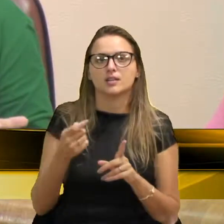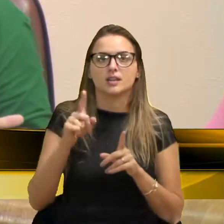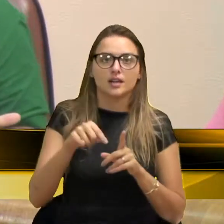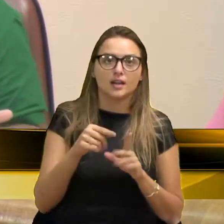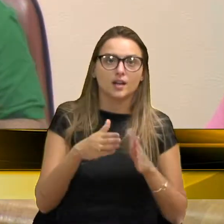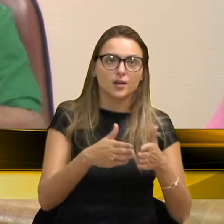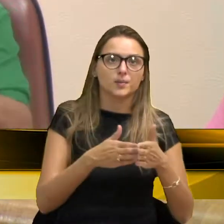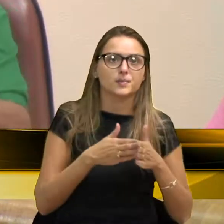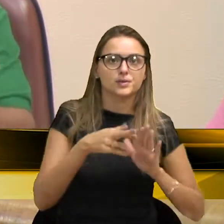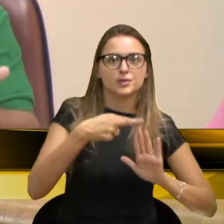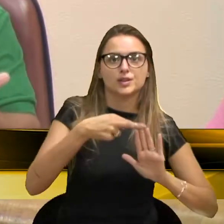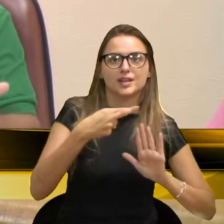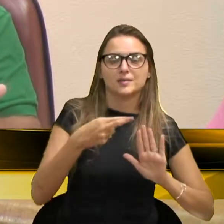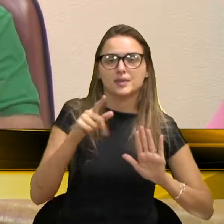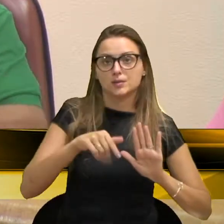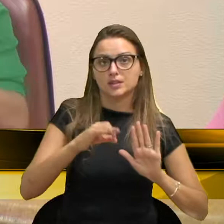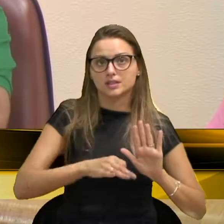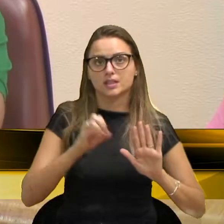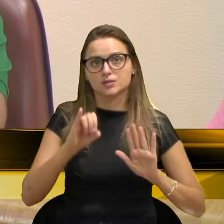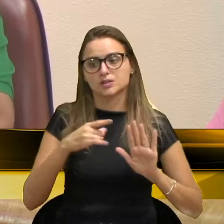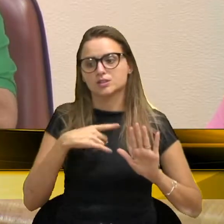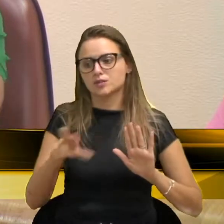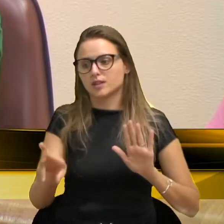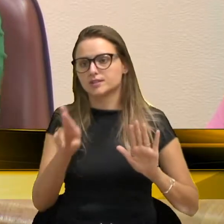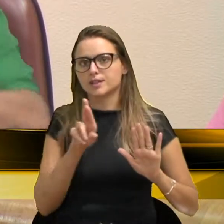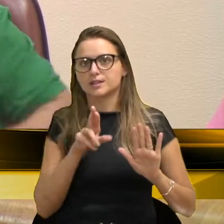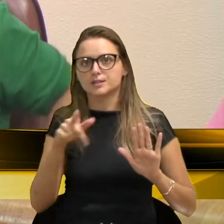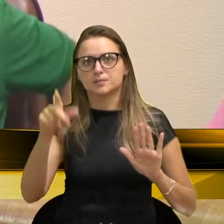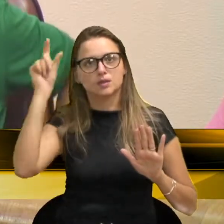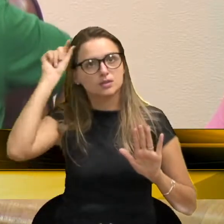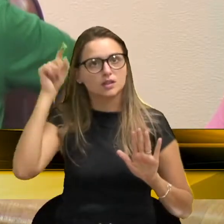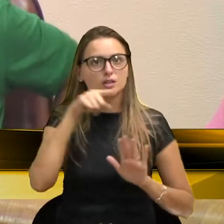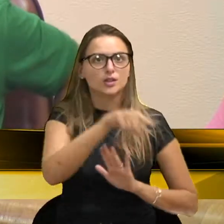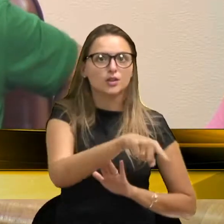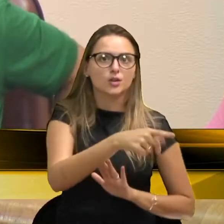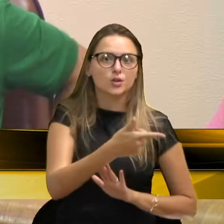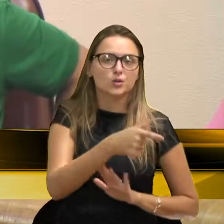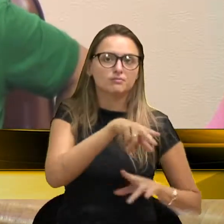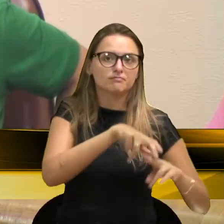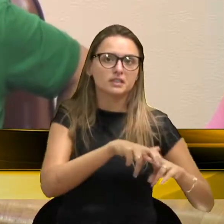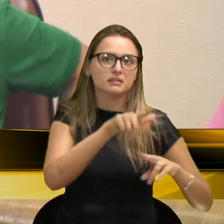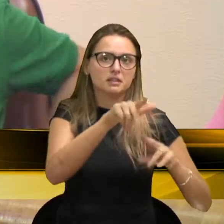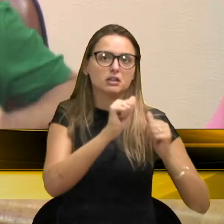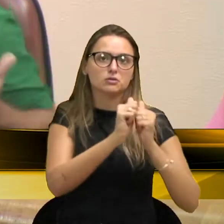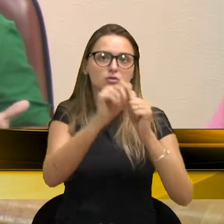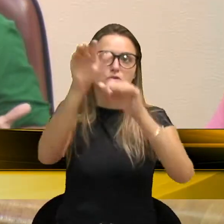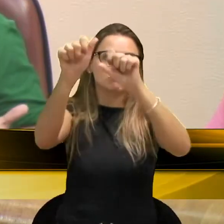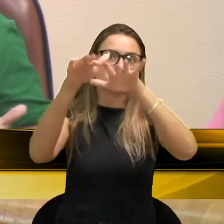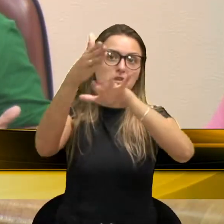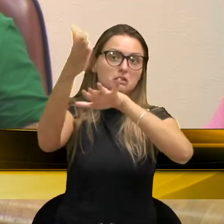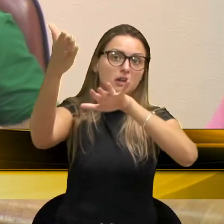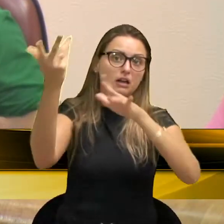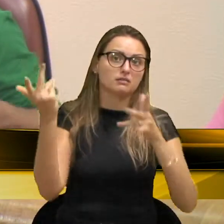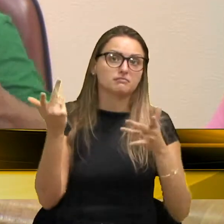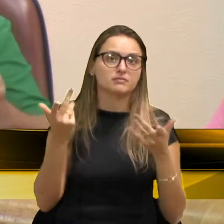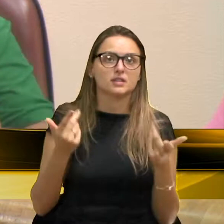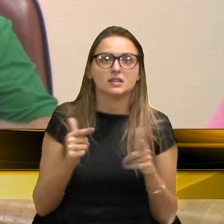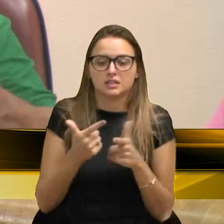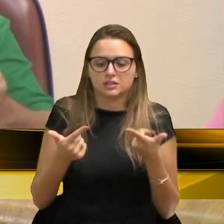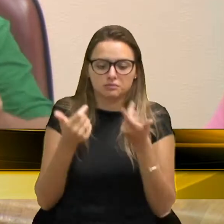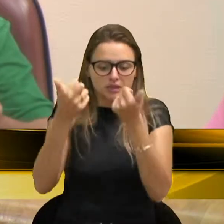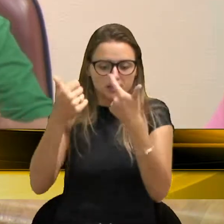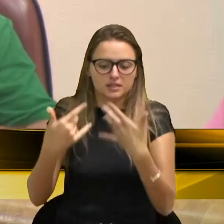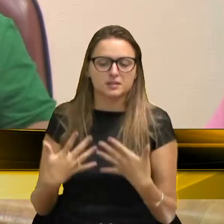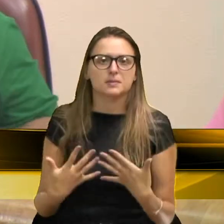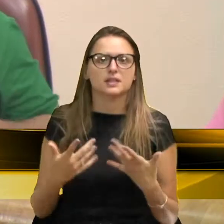poderia ser evitado, se tivesse alguém aqui, um não está, e o outro está sentado, na plateia, então ninguém explica, então tem que ficar pedindo